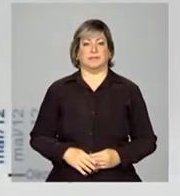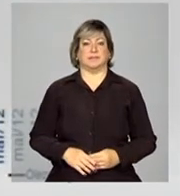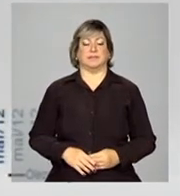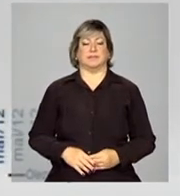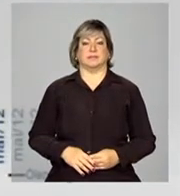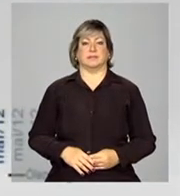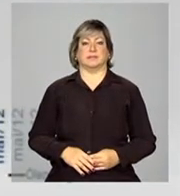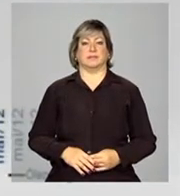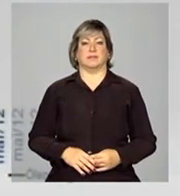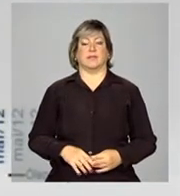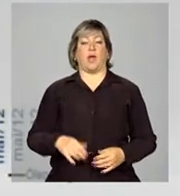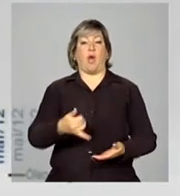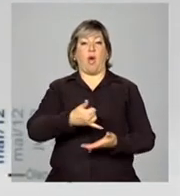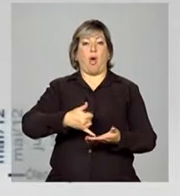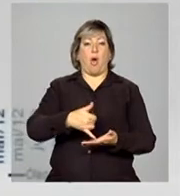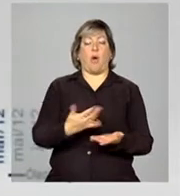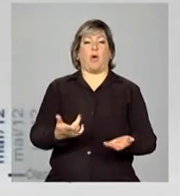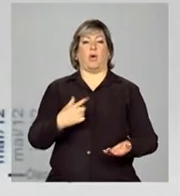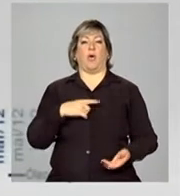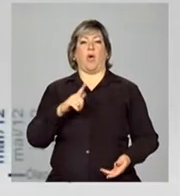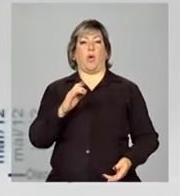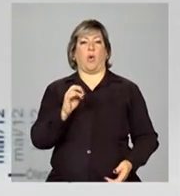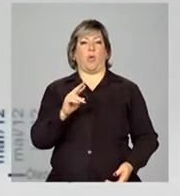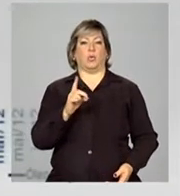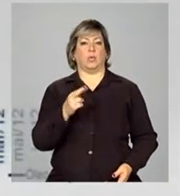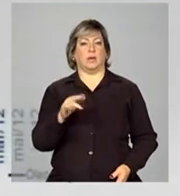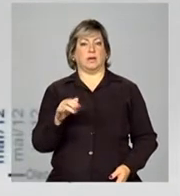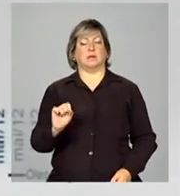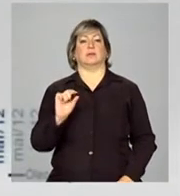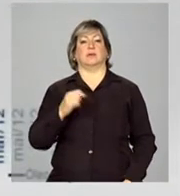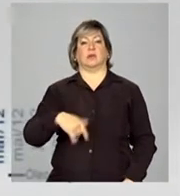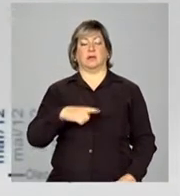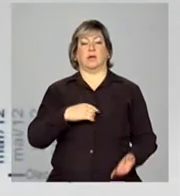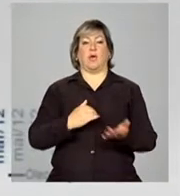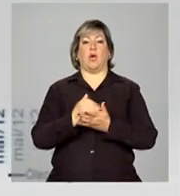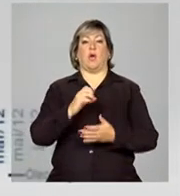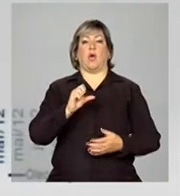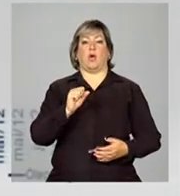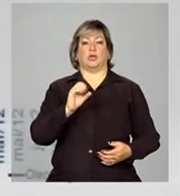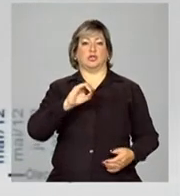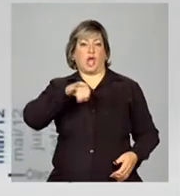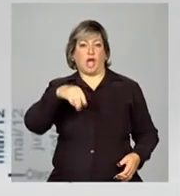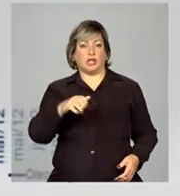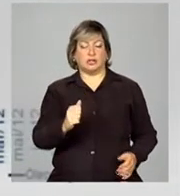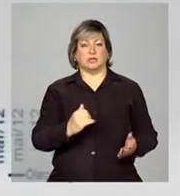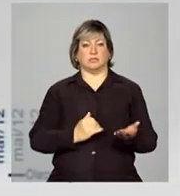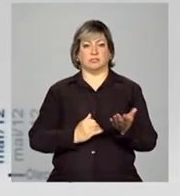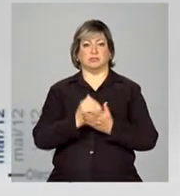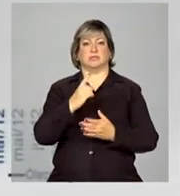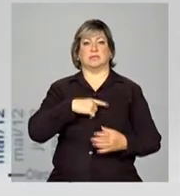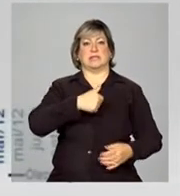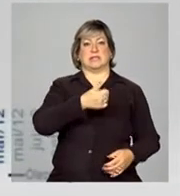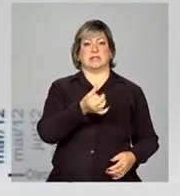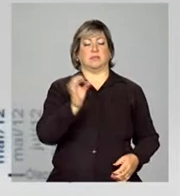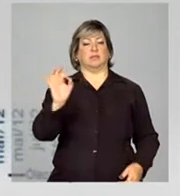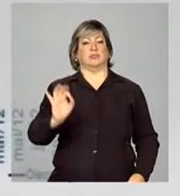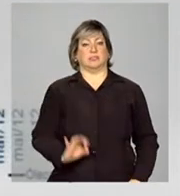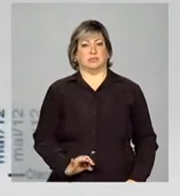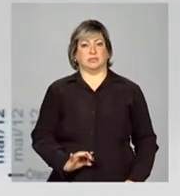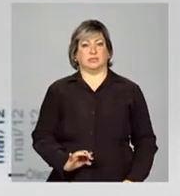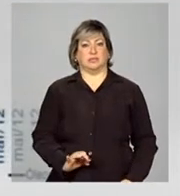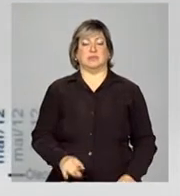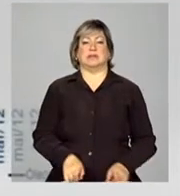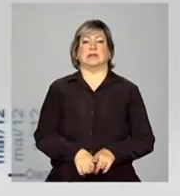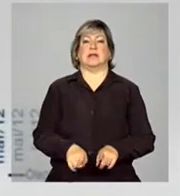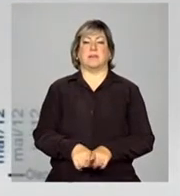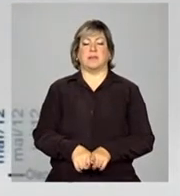E óleos e gorduras, aí que, basicamente, nós temos o óleo de soja, com crescimento de 16%. Refletindo